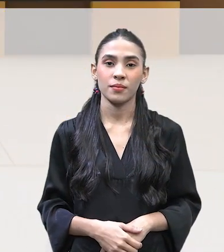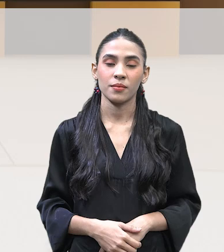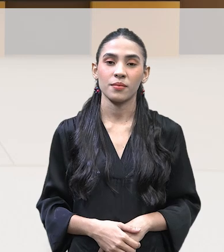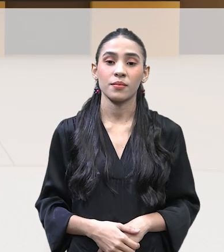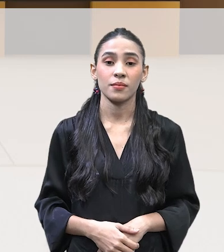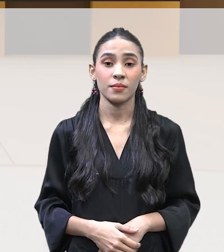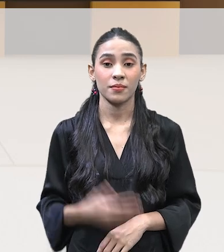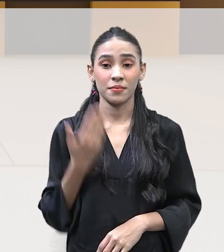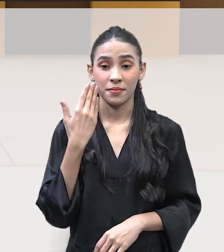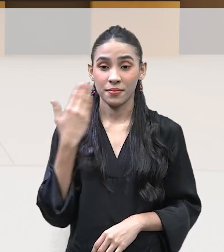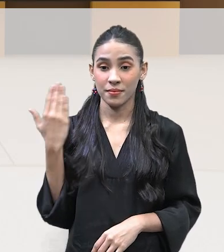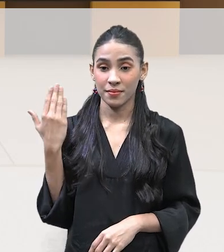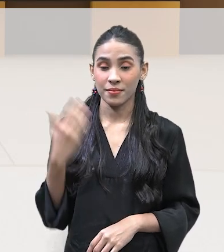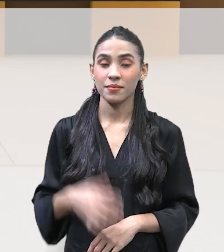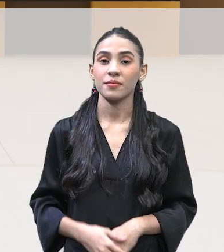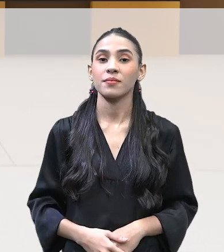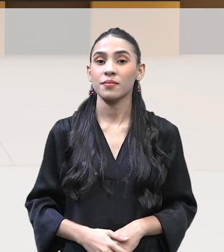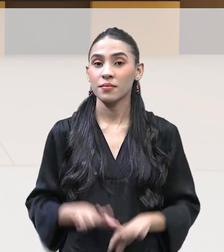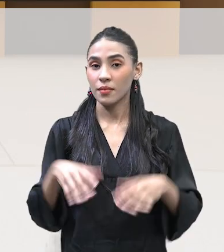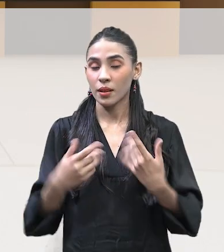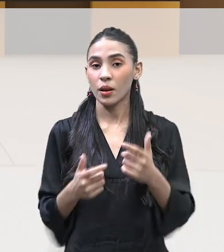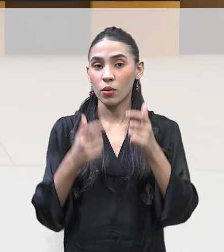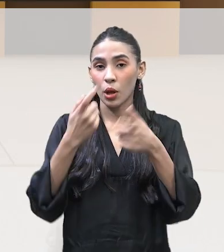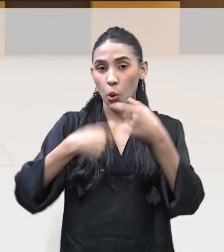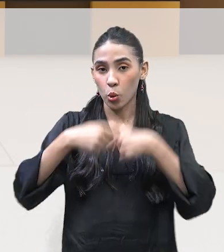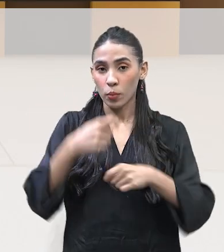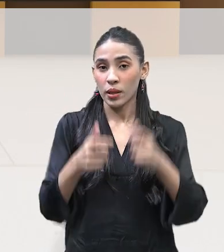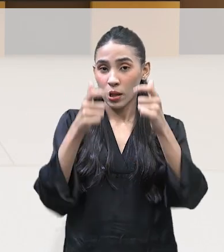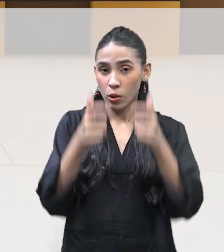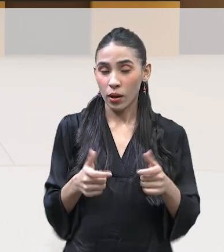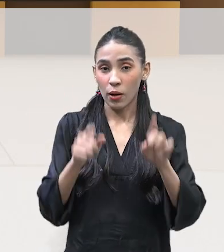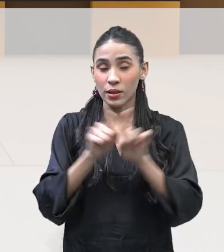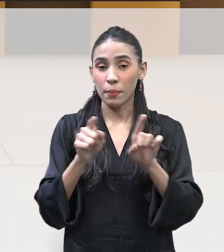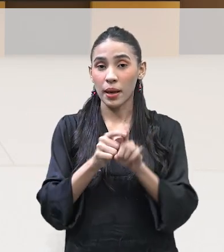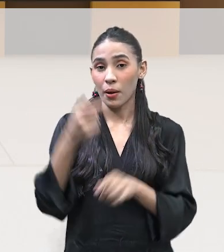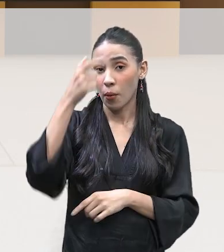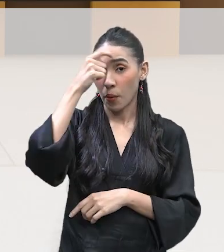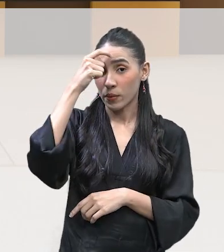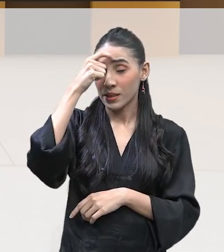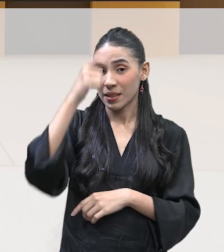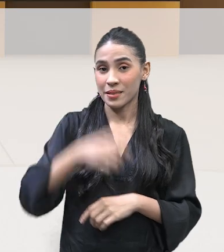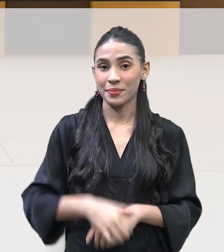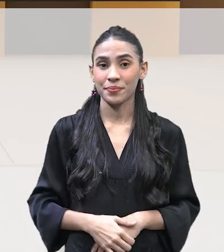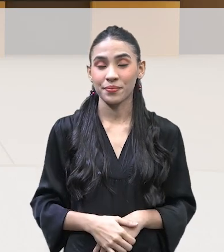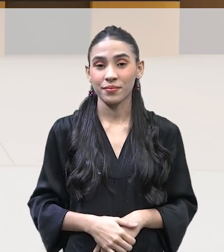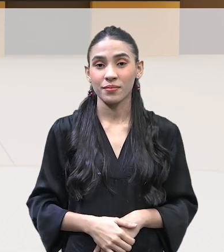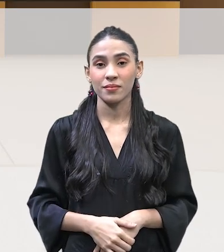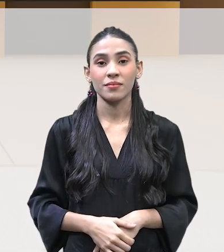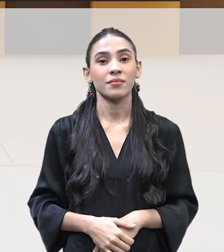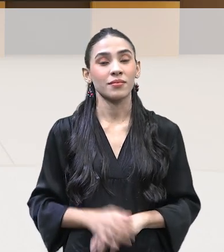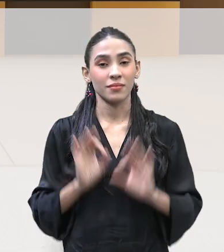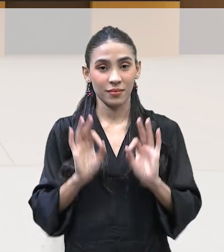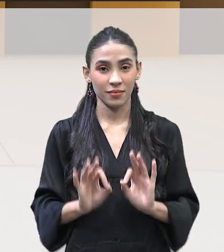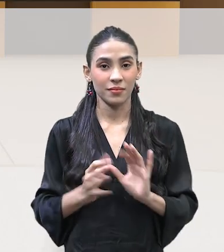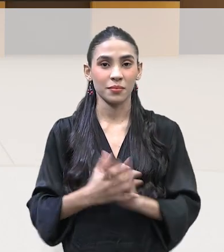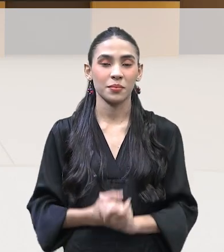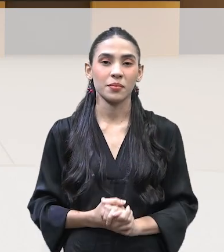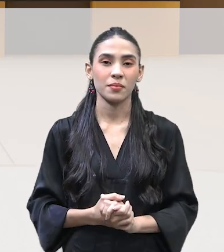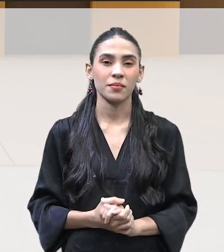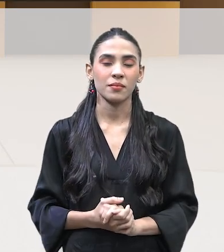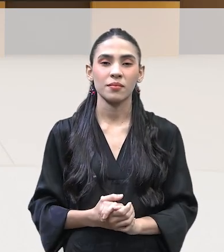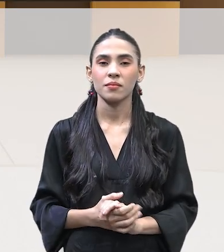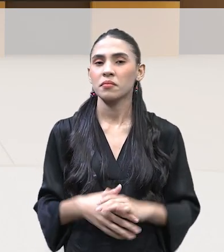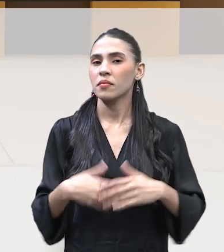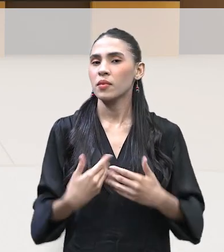E aqui nós temos justamente sobre a economia local e sustentabilidade, certo? Então, o que